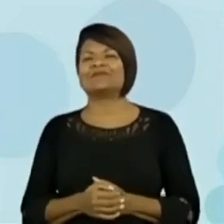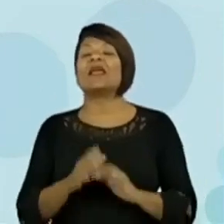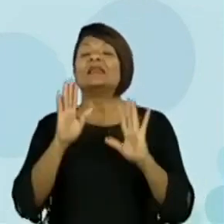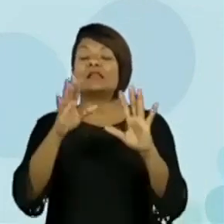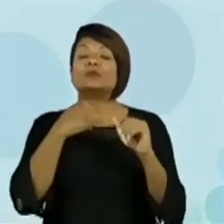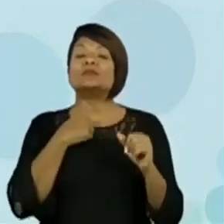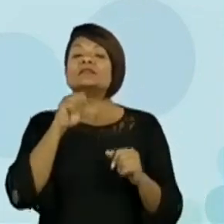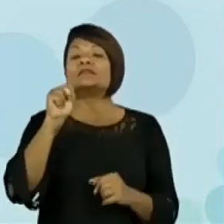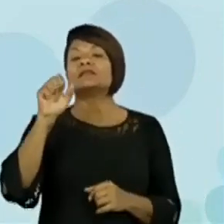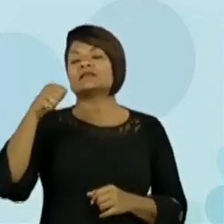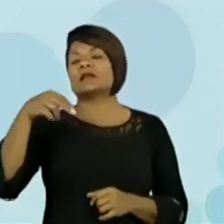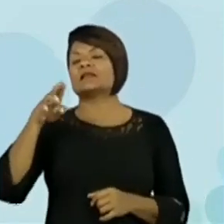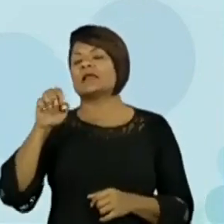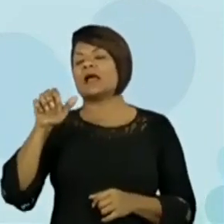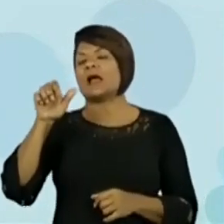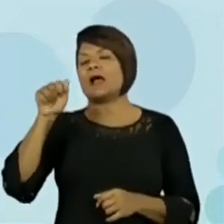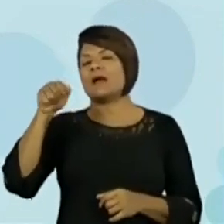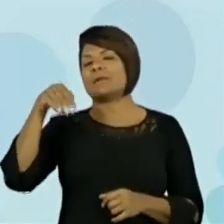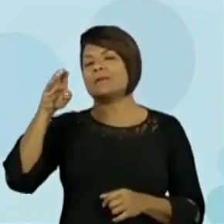o saneamento básico, que eu quero muita atenção.